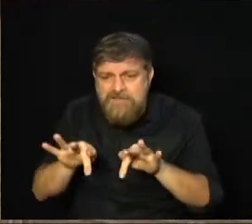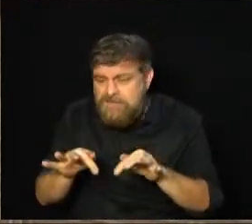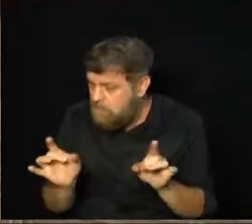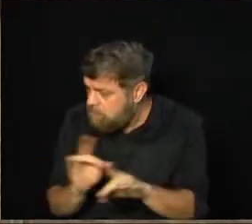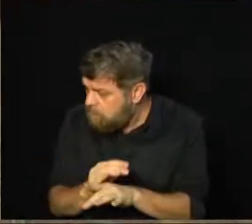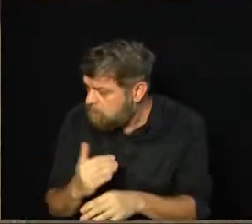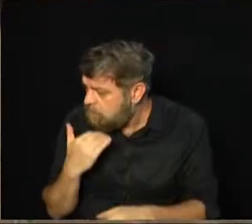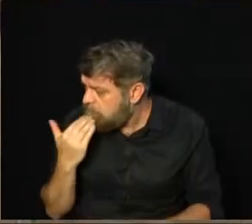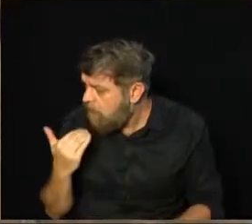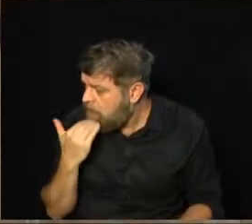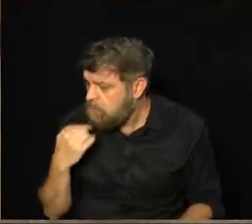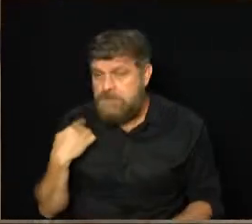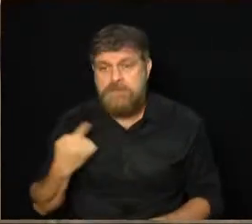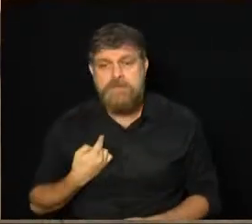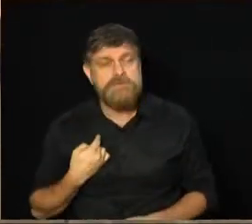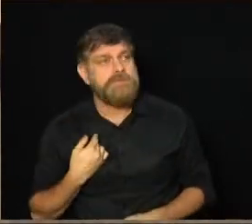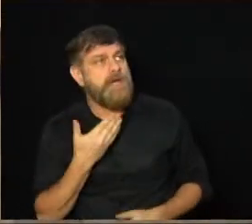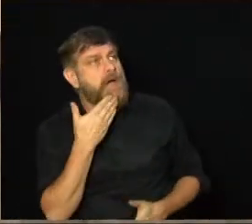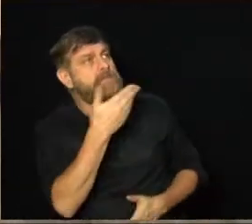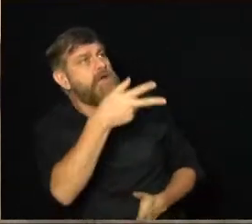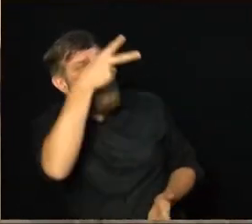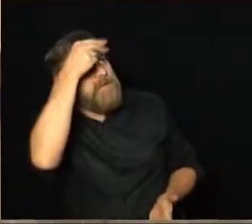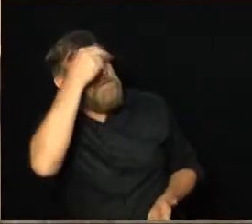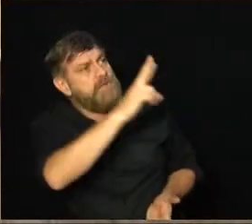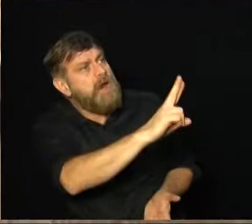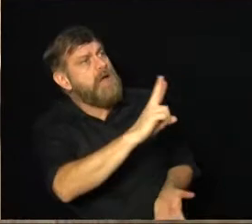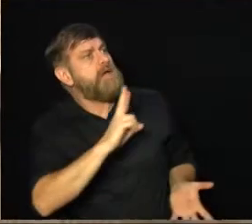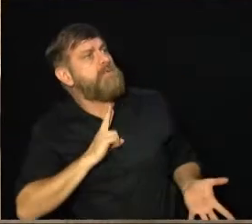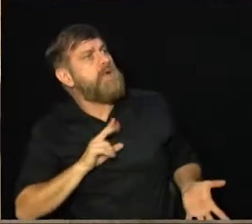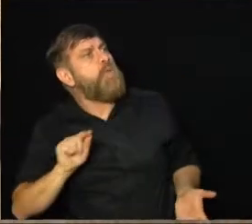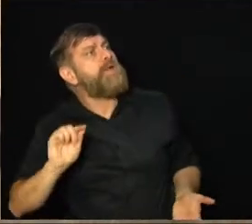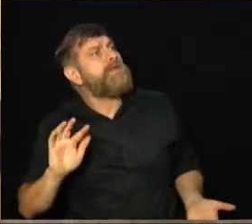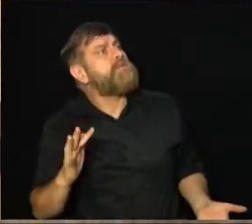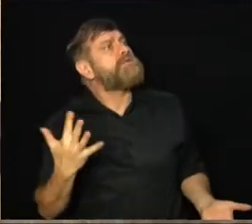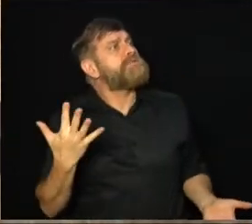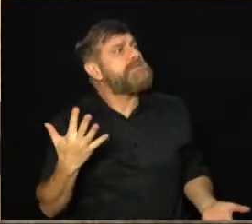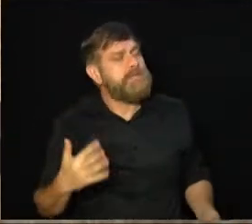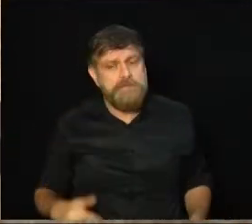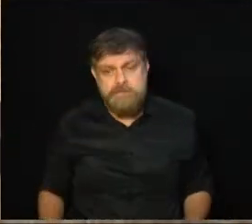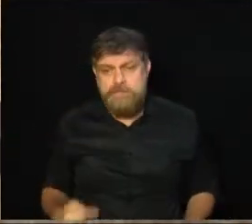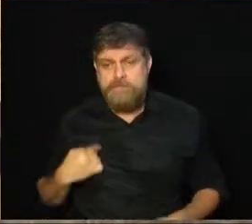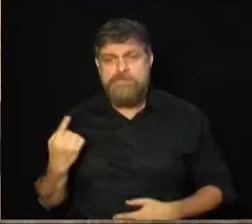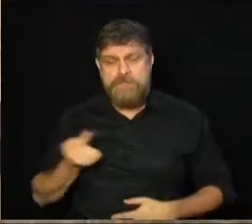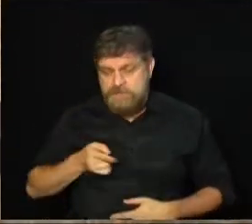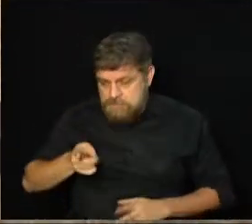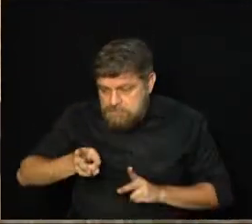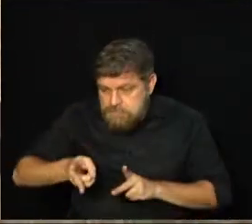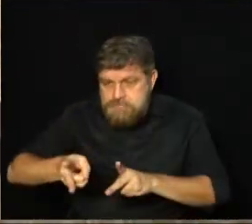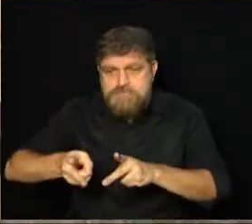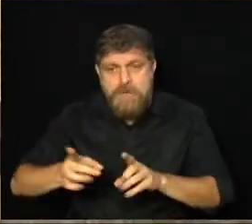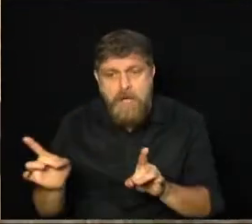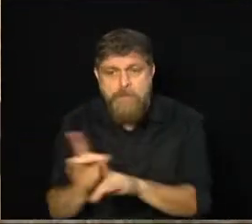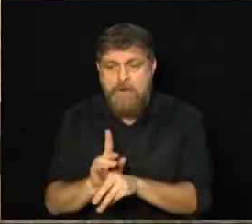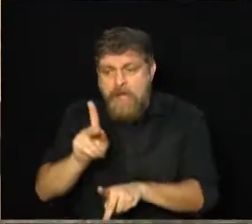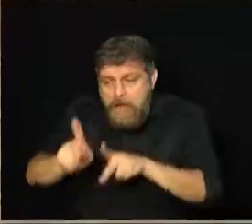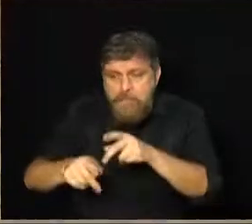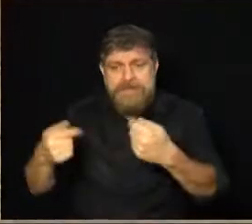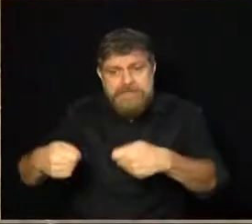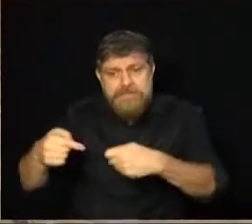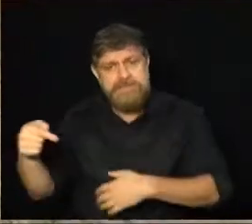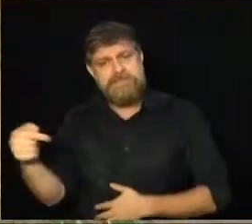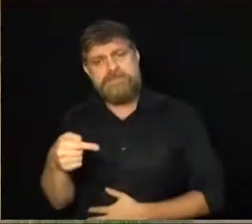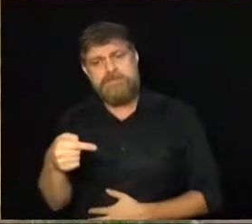então a gente está pedindo para a prefeitura nos falar o requerimento do que está acontecendo, para a gente dar andamento e terminar aquilo lá, que a população precisa daquilo.